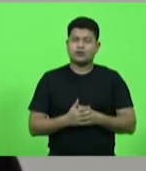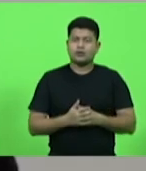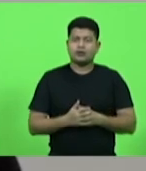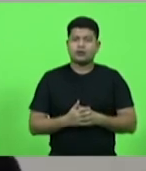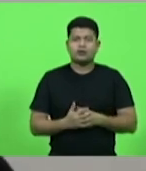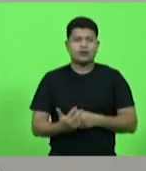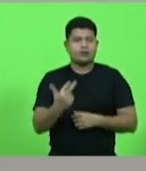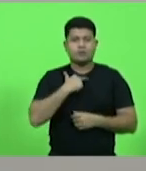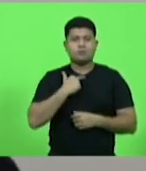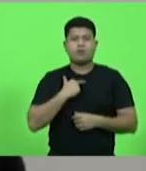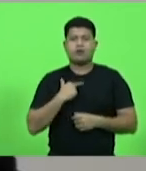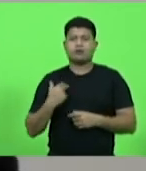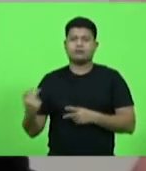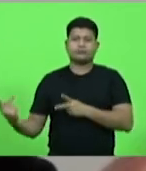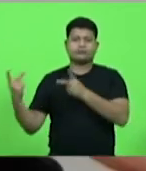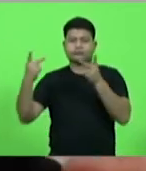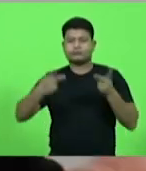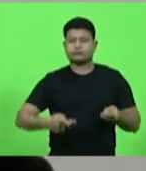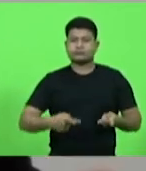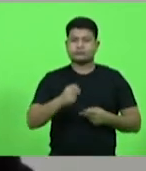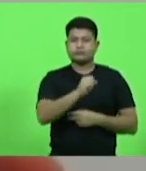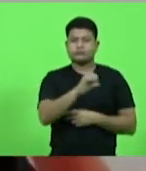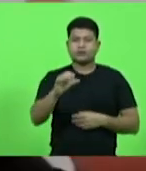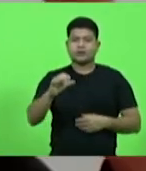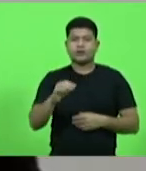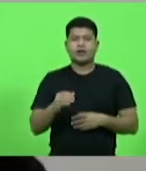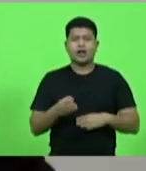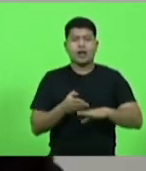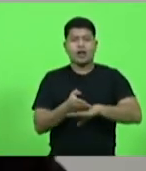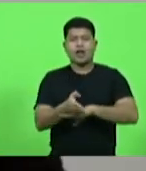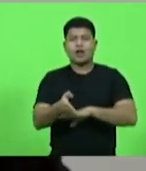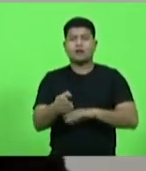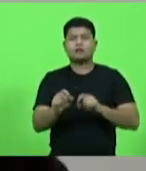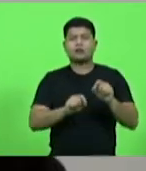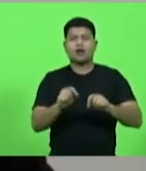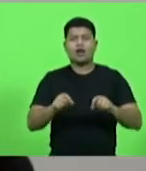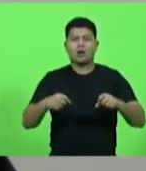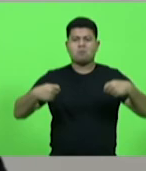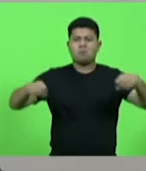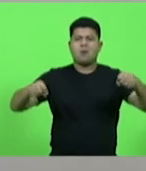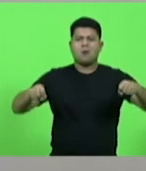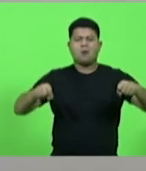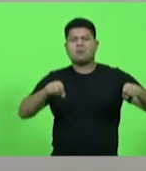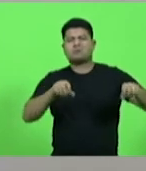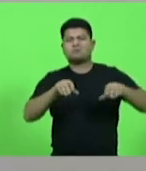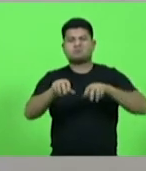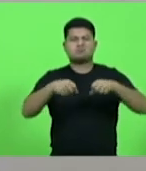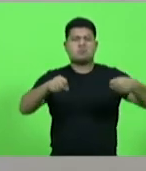para o Estado e fazer uma passeada de motos